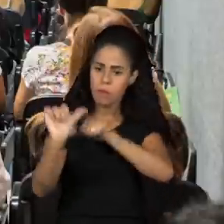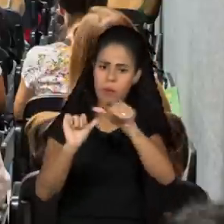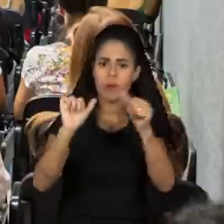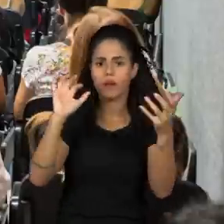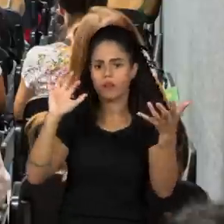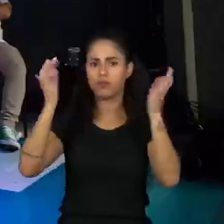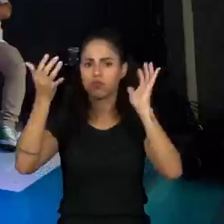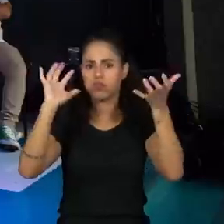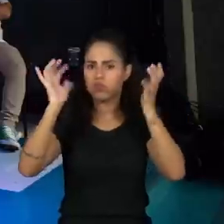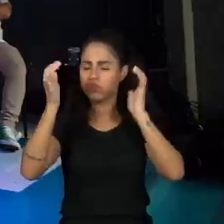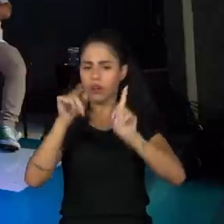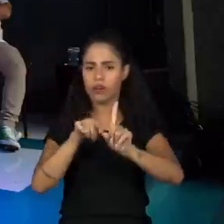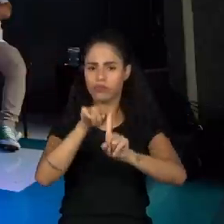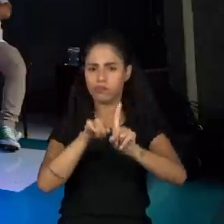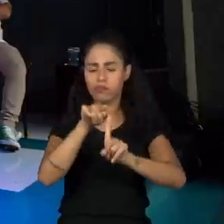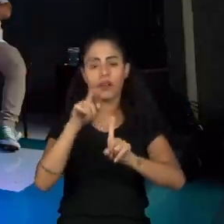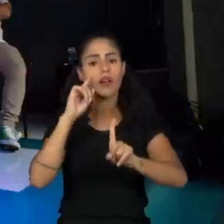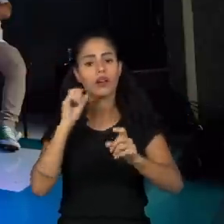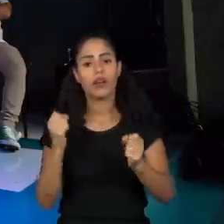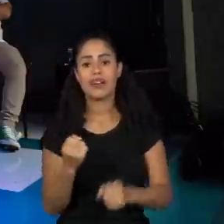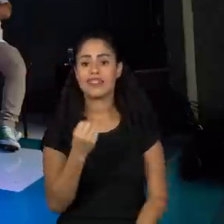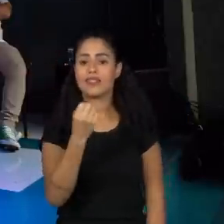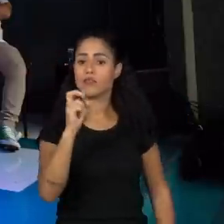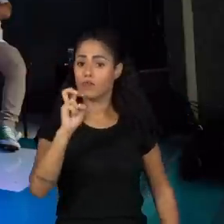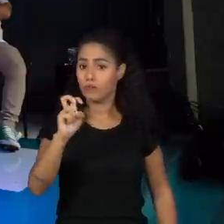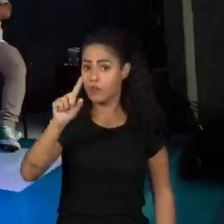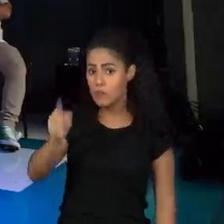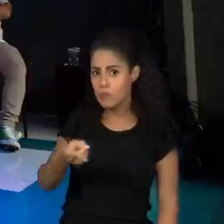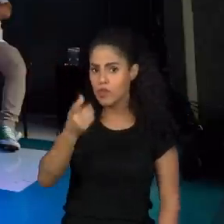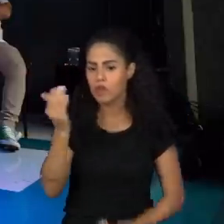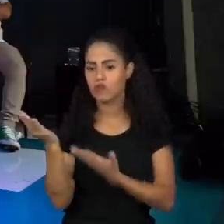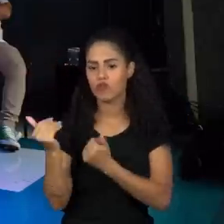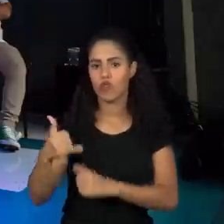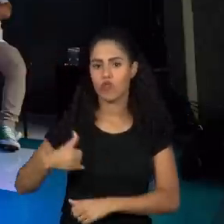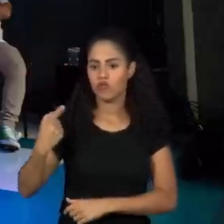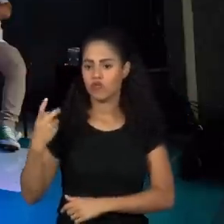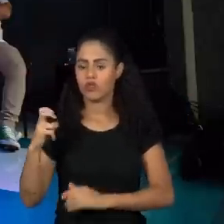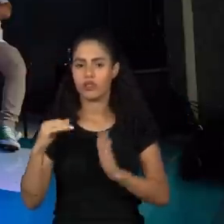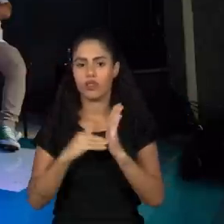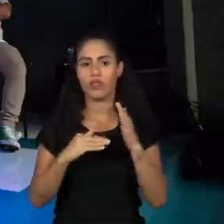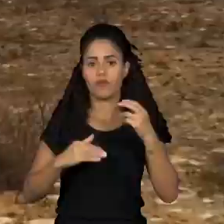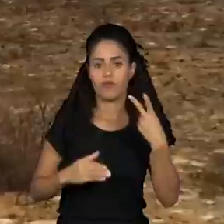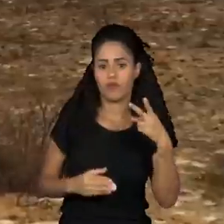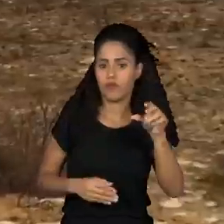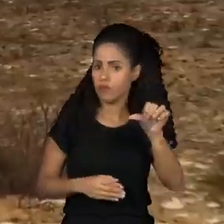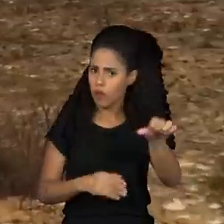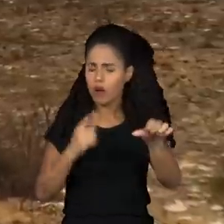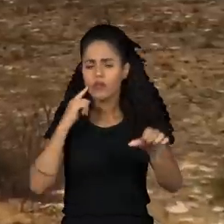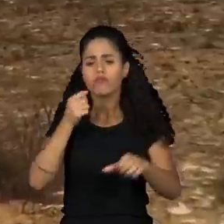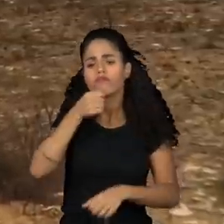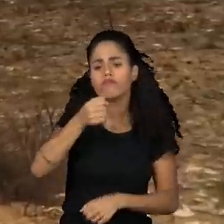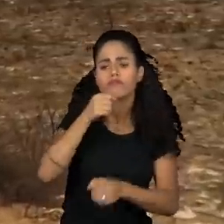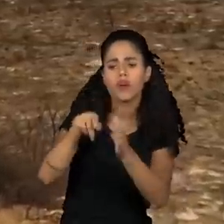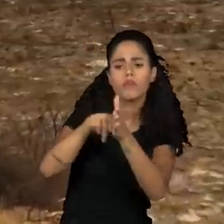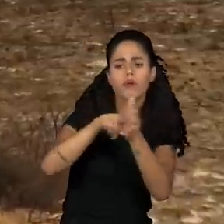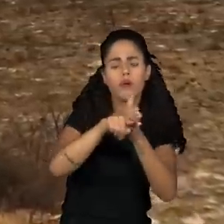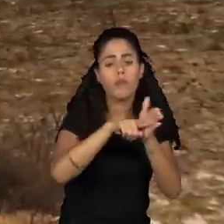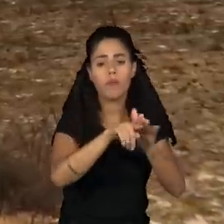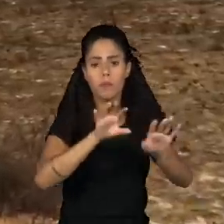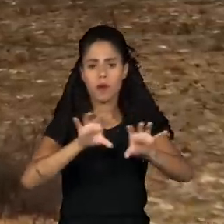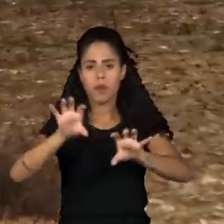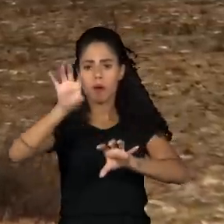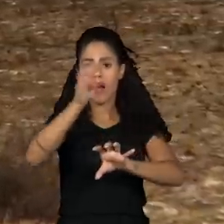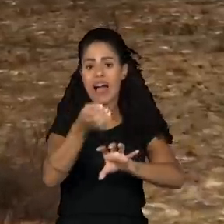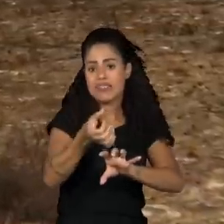Climática. Eles ouviram mais de 5 mil jovens entre 15 e 29 anos que habitam os seis biomas